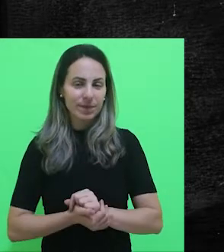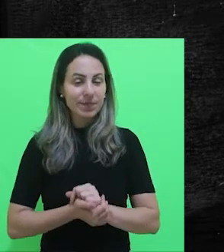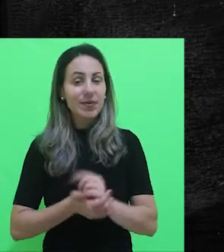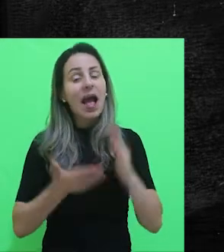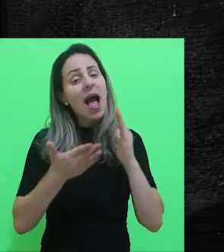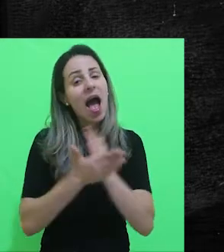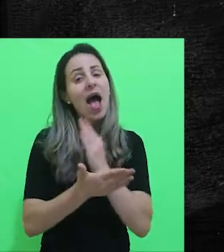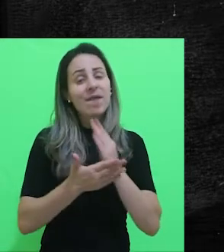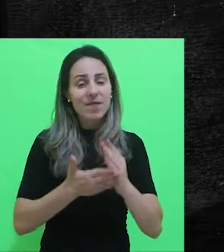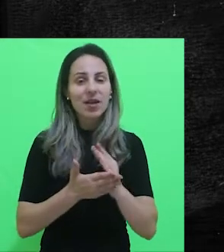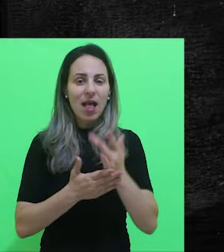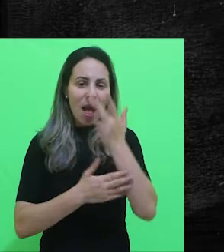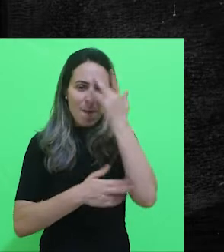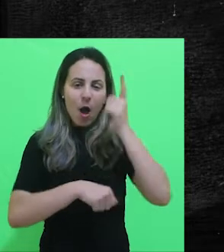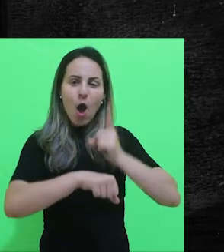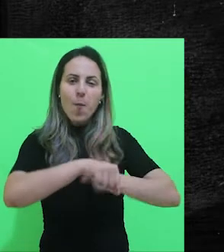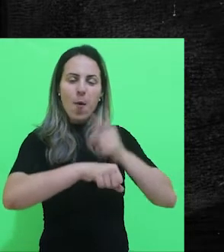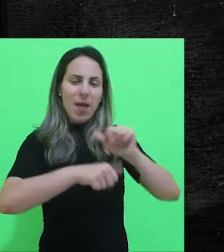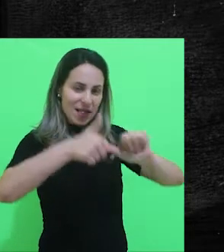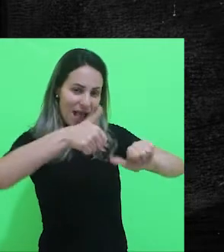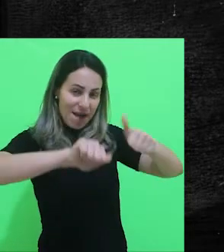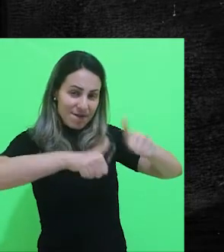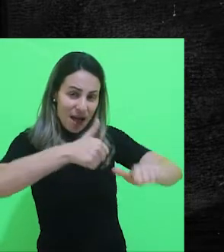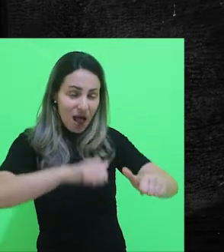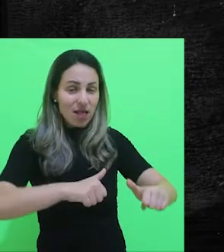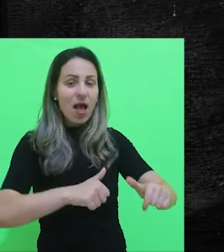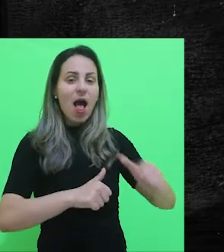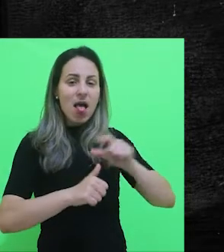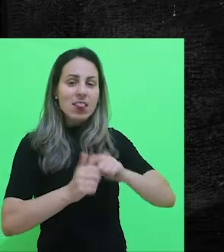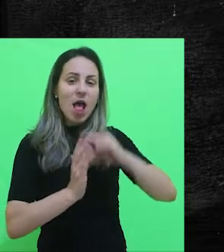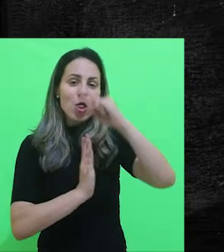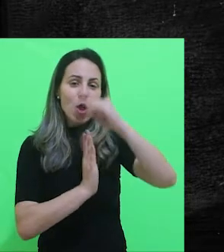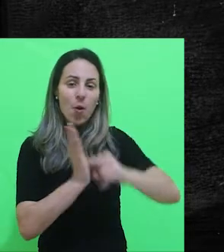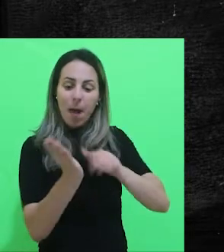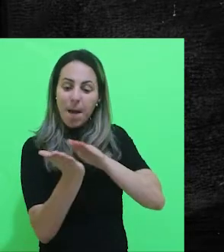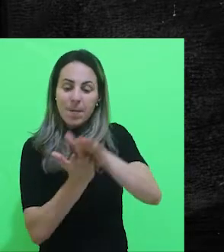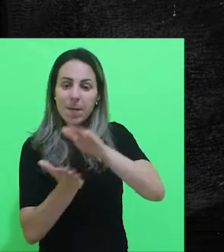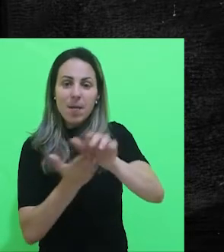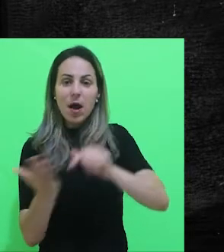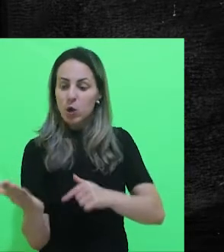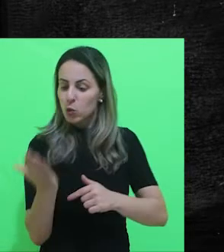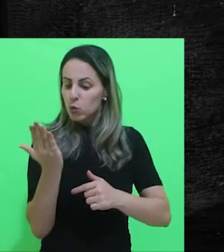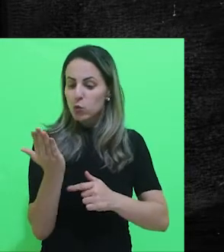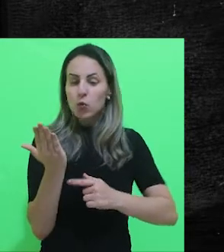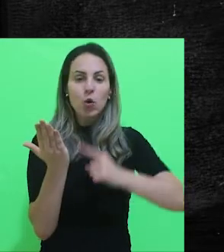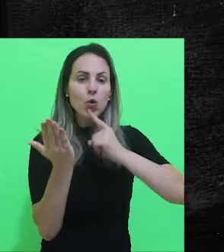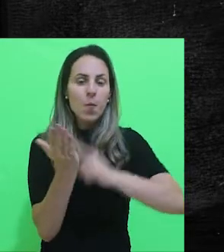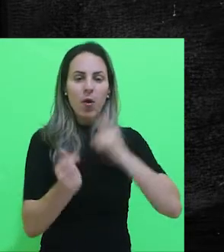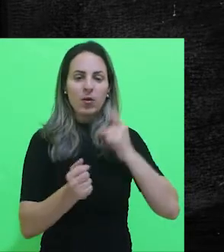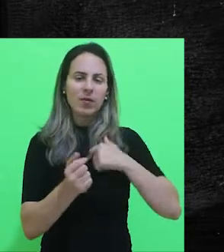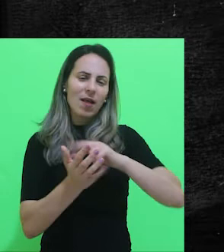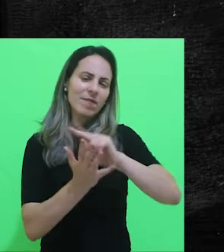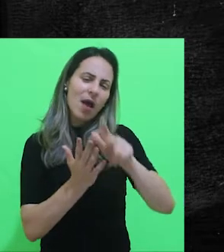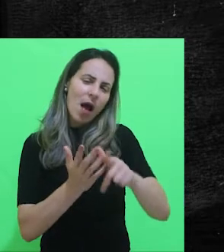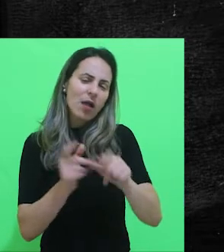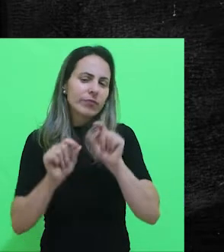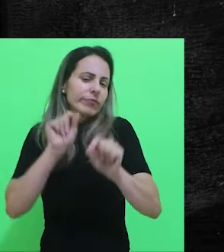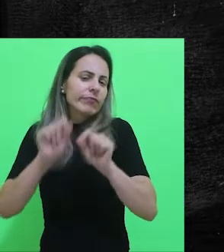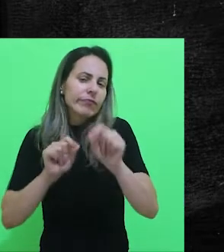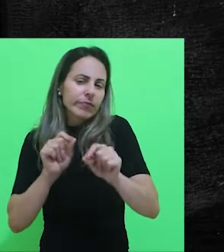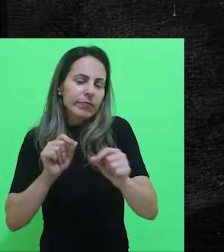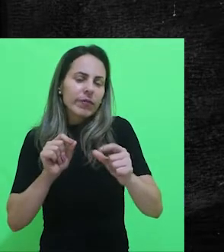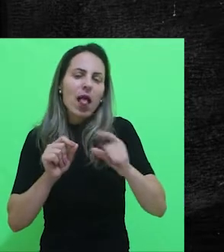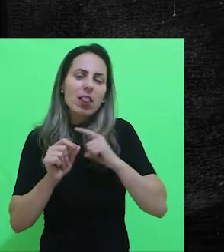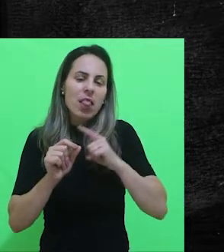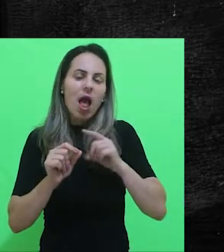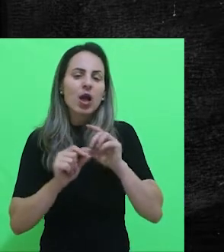nem sempre o recrutador ou o avaliador vai ter esse documento impresso. Por diversos motivos, pode ser que ele não tenha essa